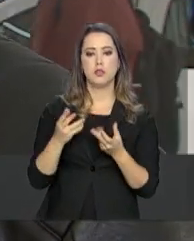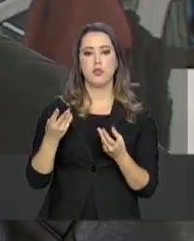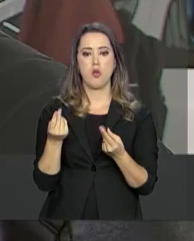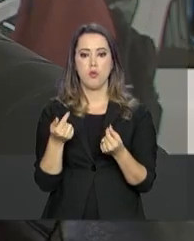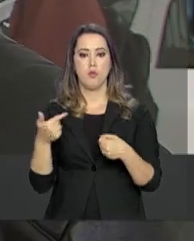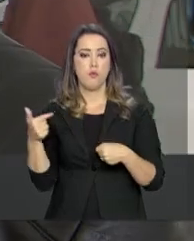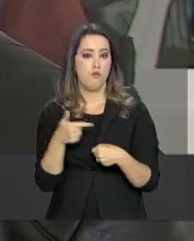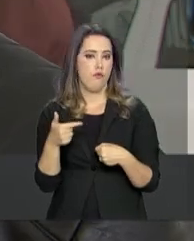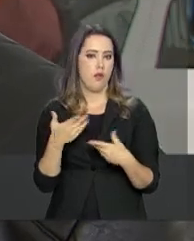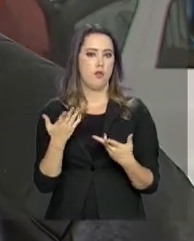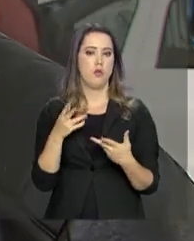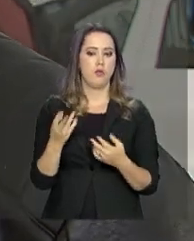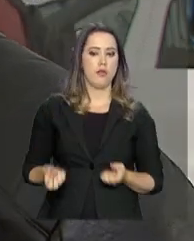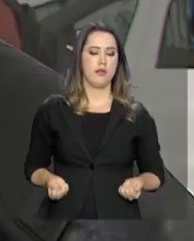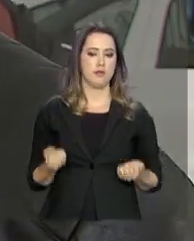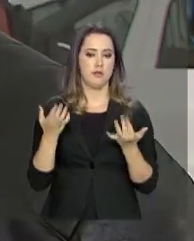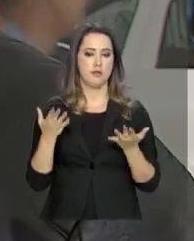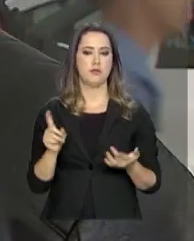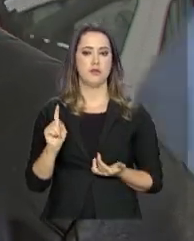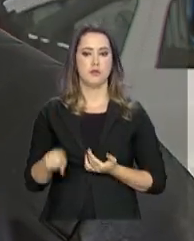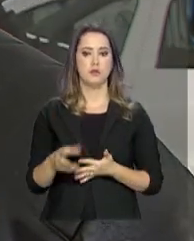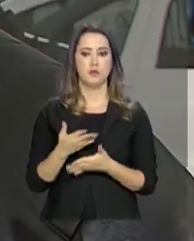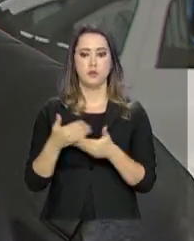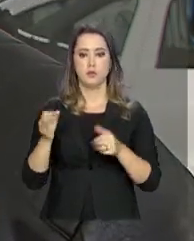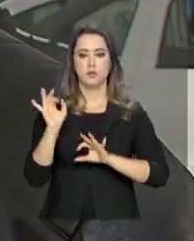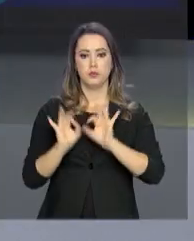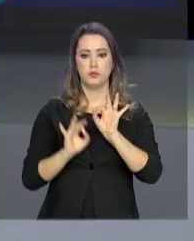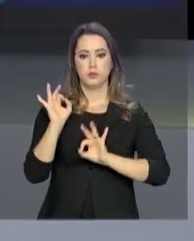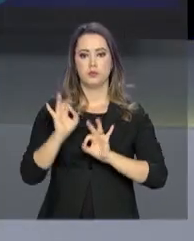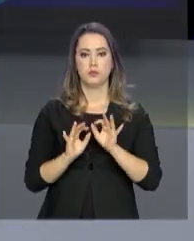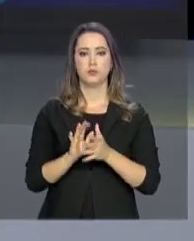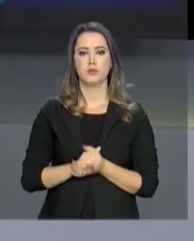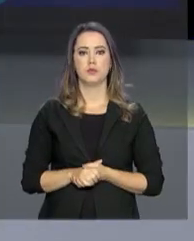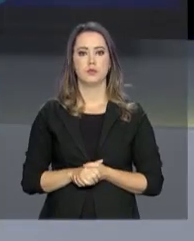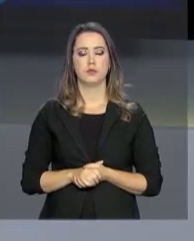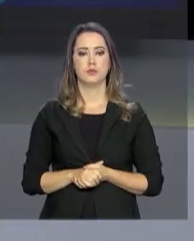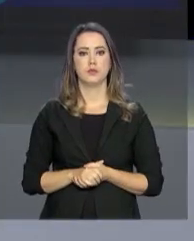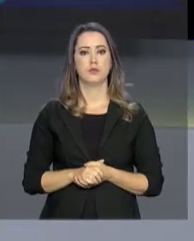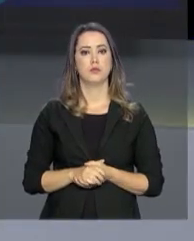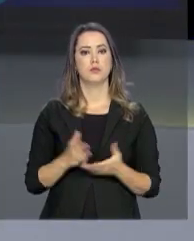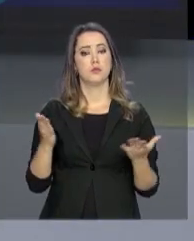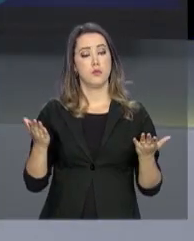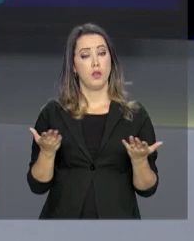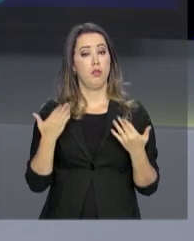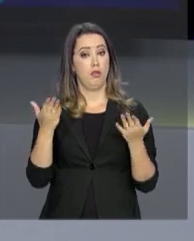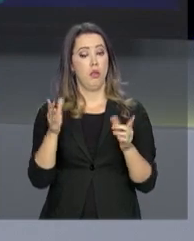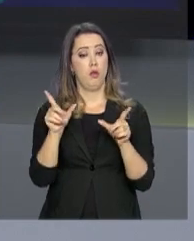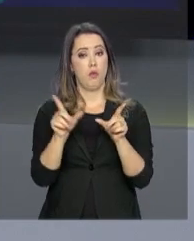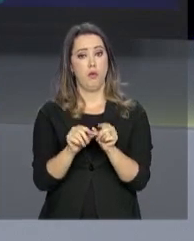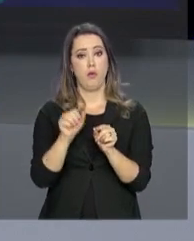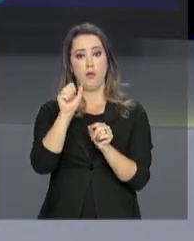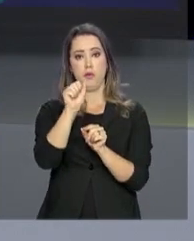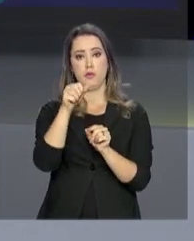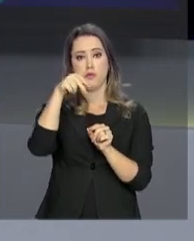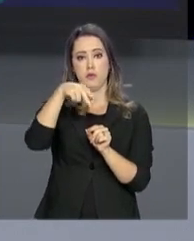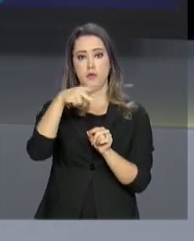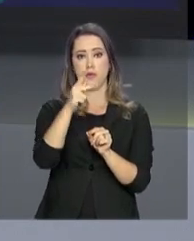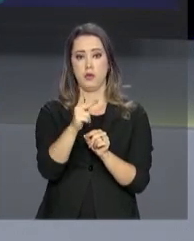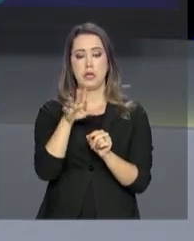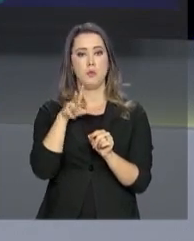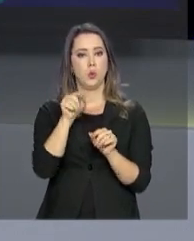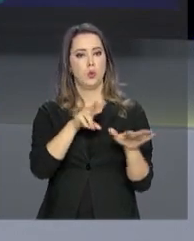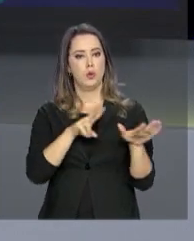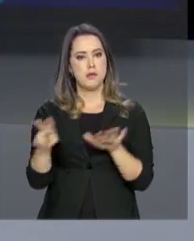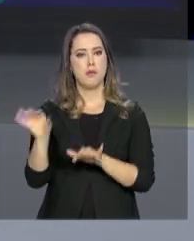dinheiro e tudo mais, quanto que vai gastar e fica até melhor de programar. E a ANP continua divulgando o levantamento